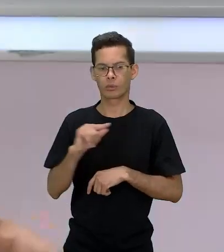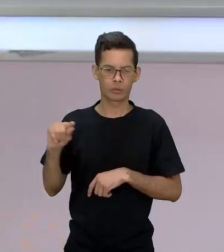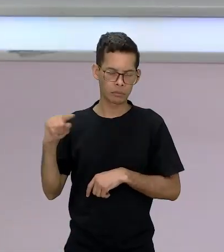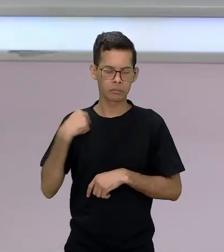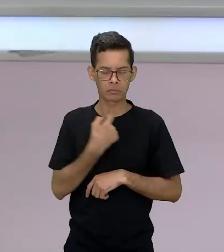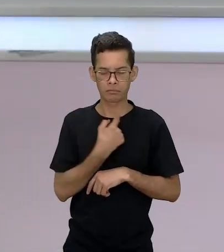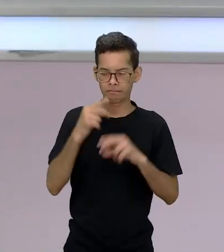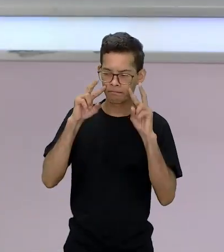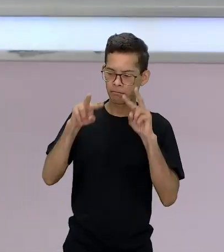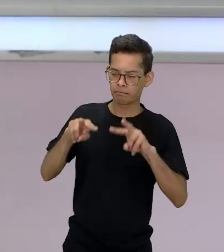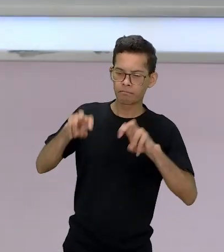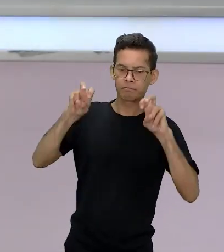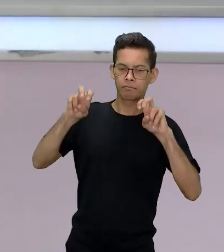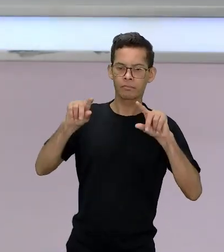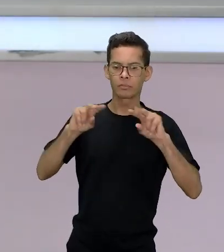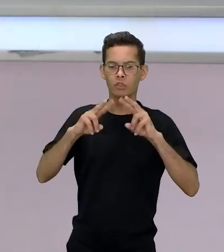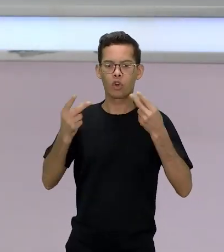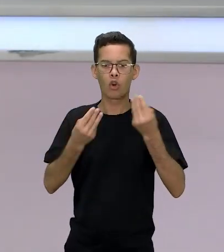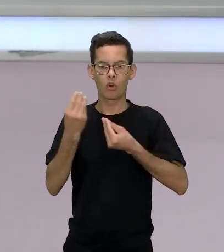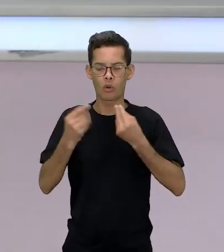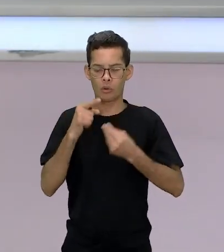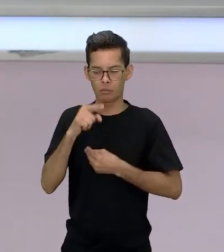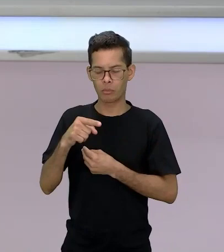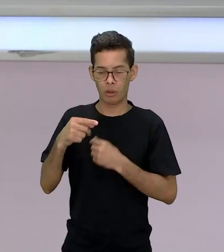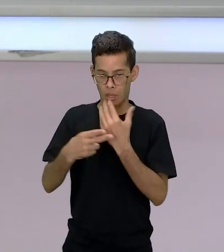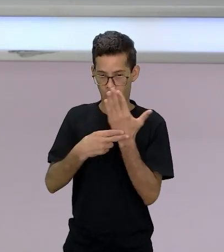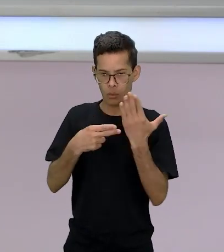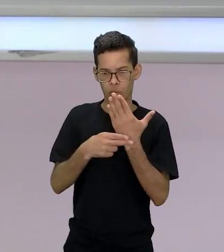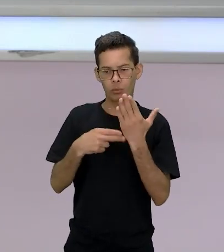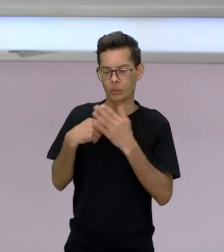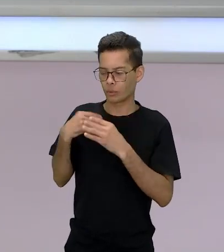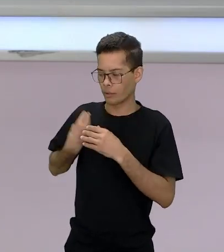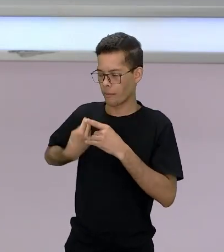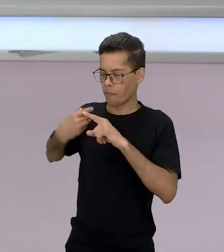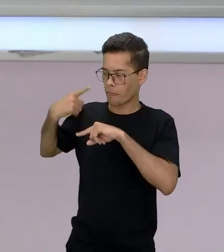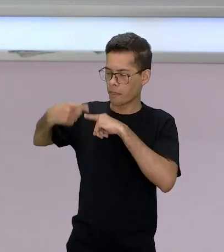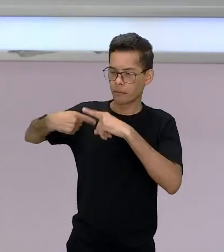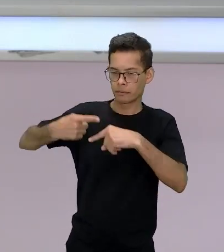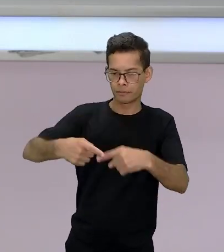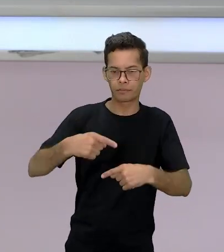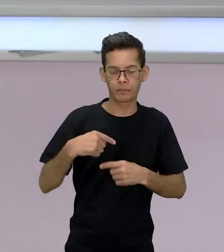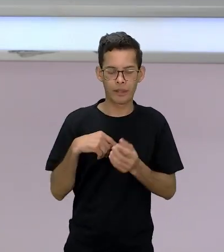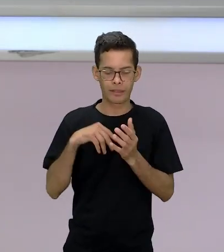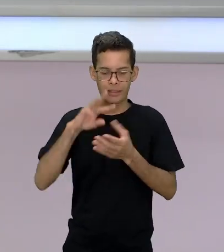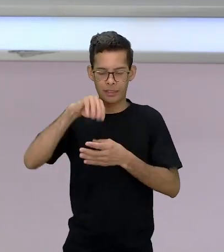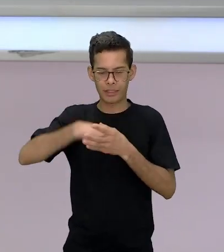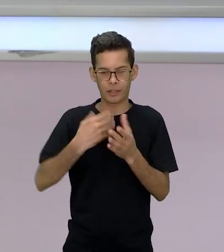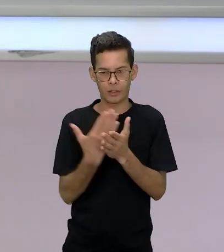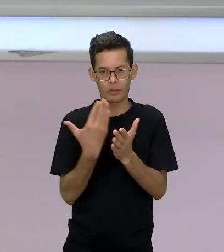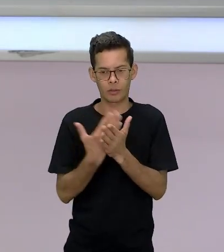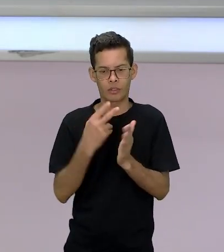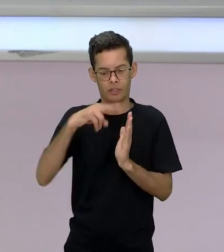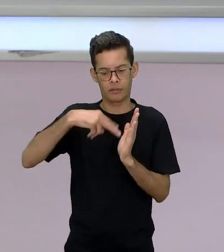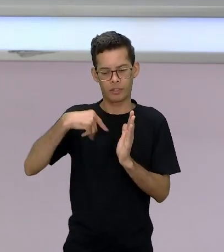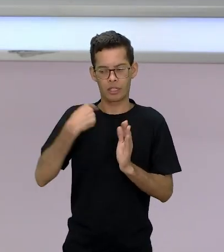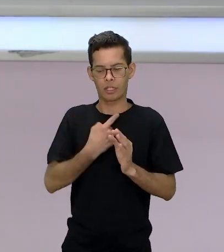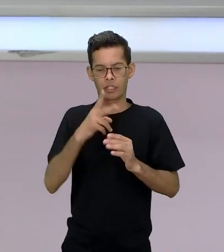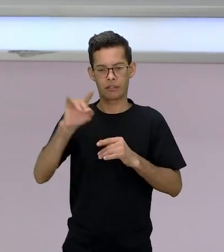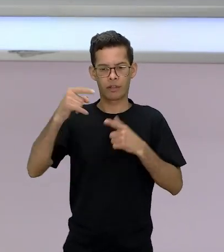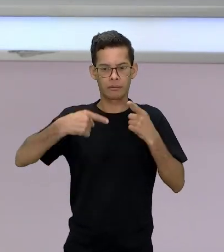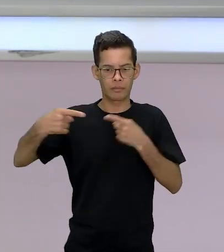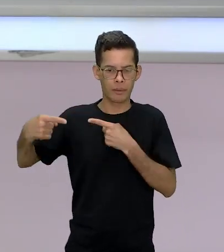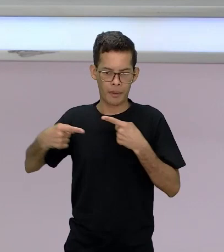pouquinho da trajetória da autora na obra que nós vamos discutir daqui a pouquinho.